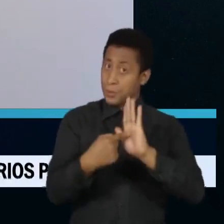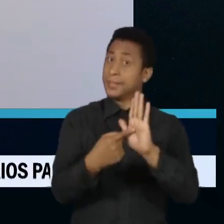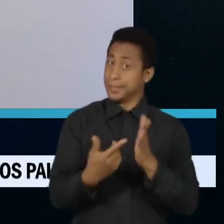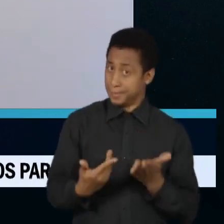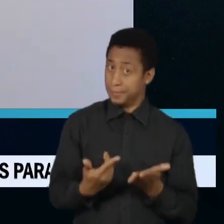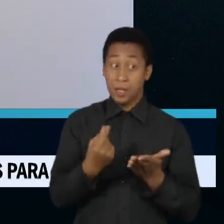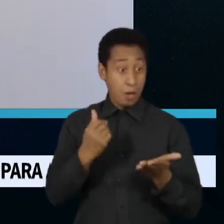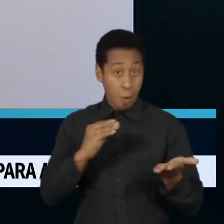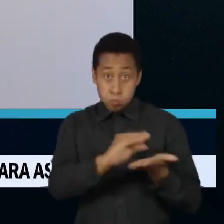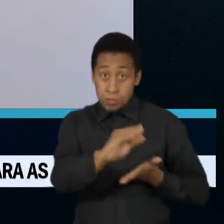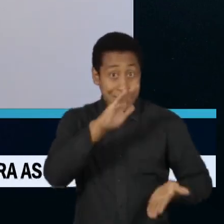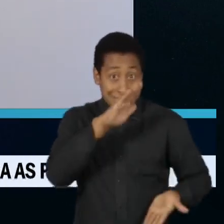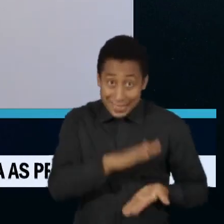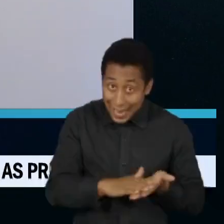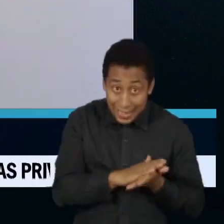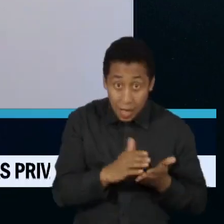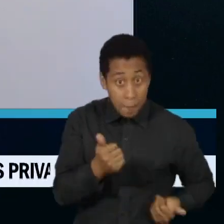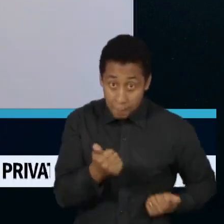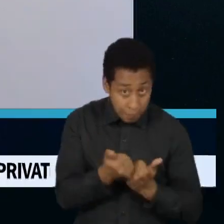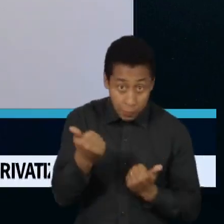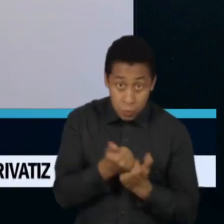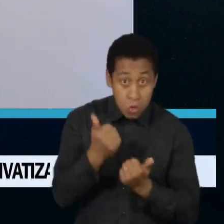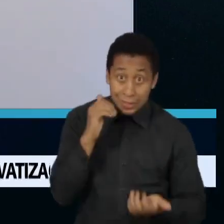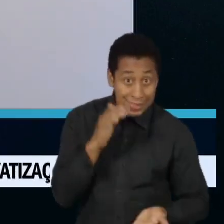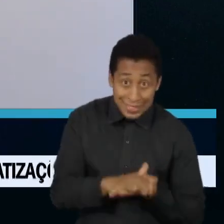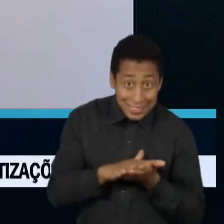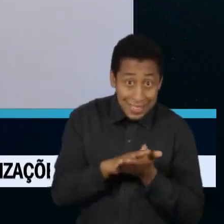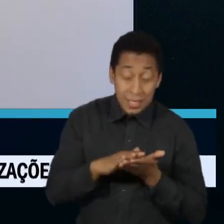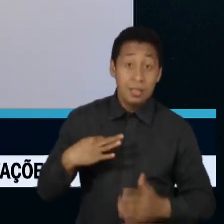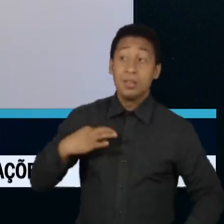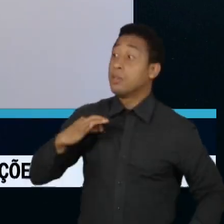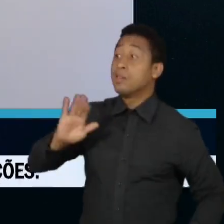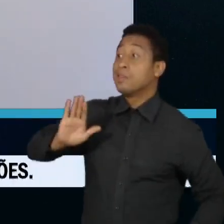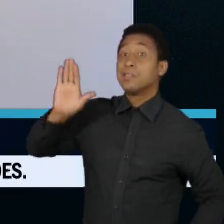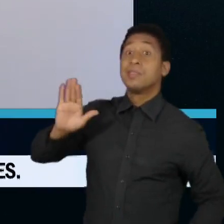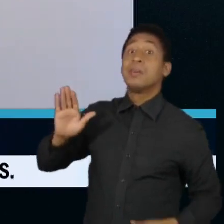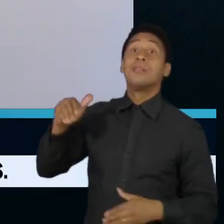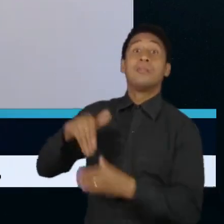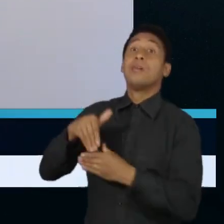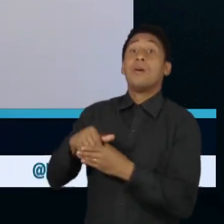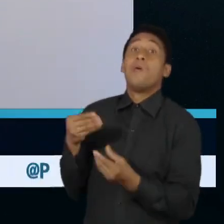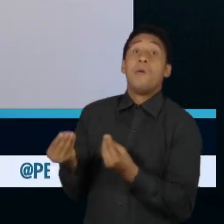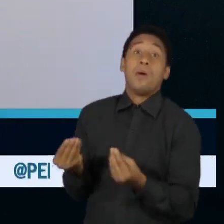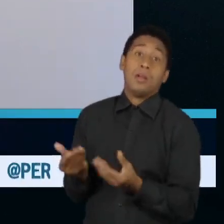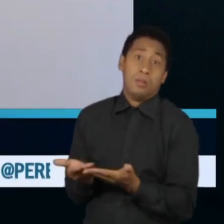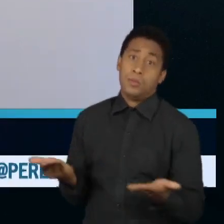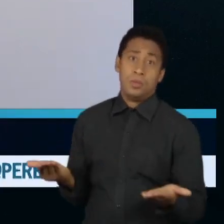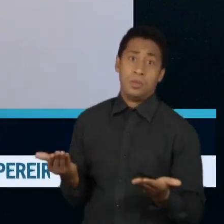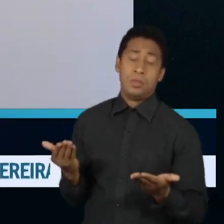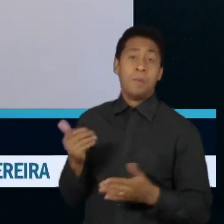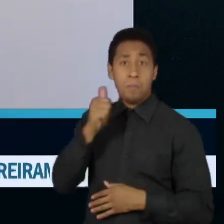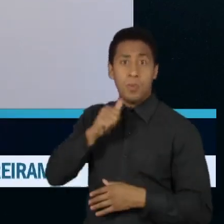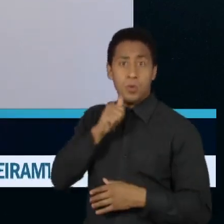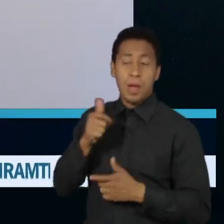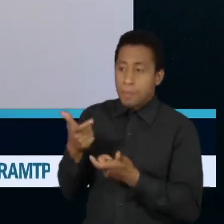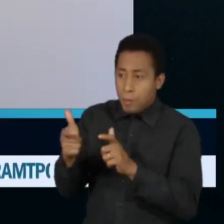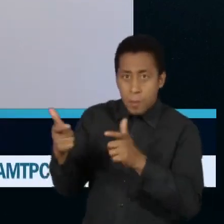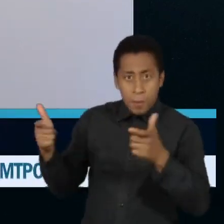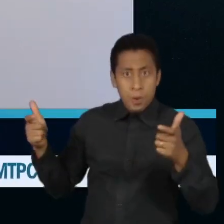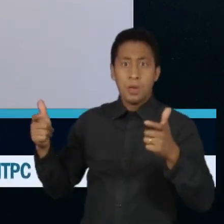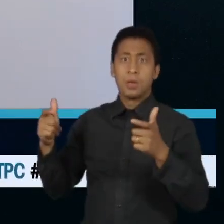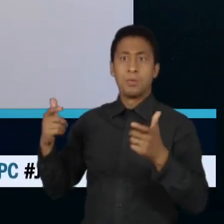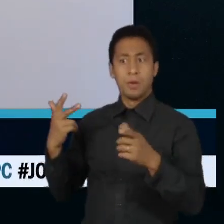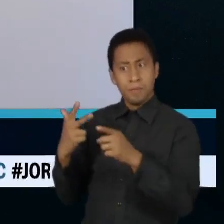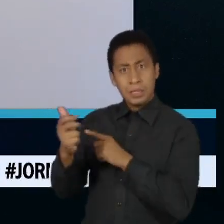apoio, não há capacidade suficiente de eleger uma quantidade grande de representantes femininas ou de